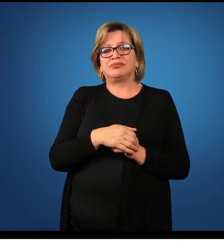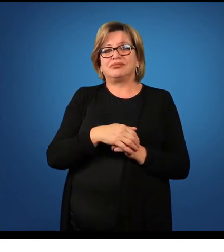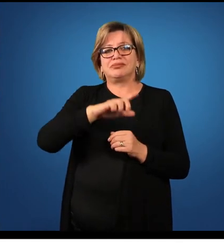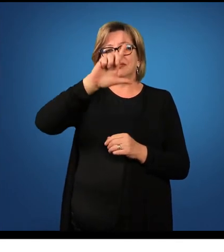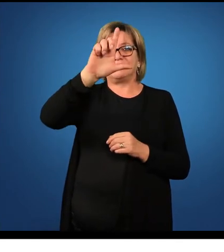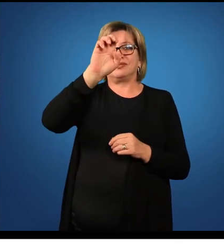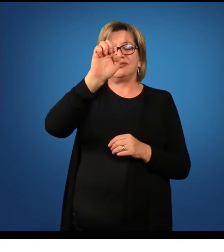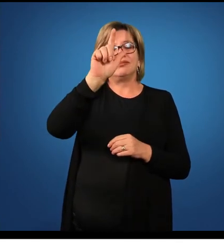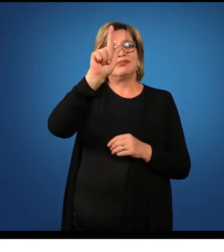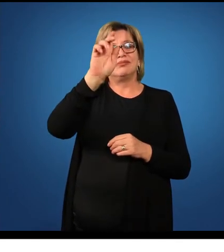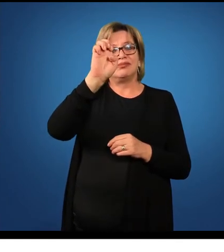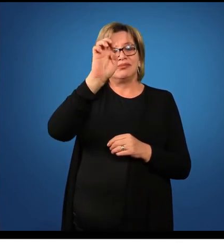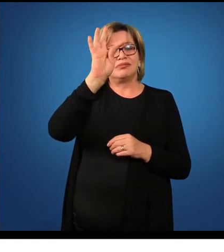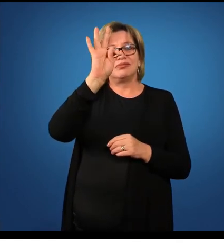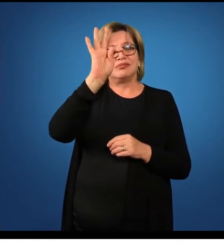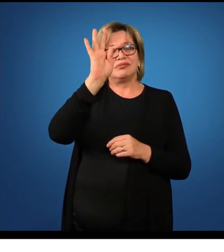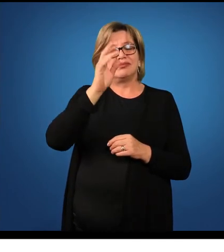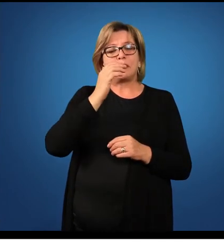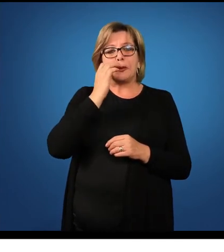legetes, legetes,